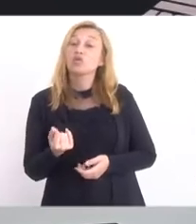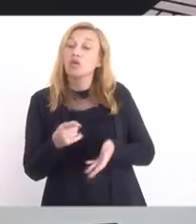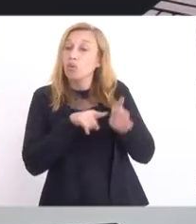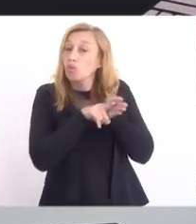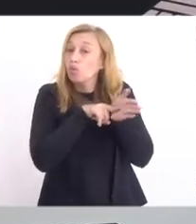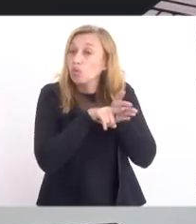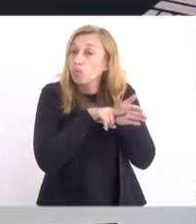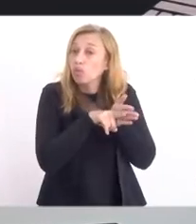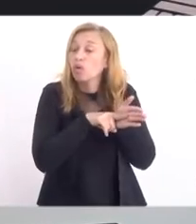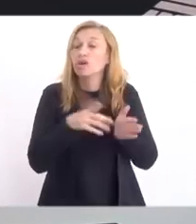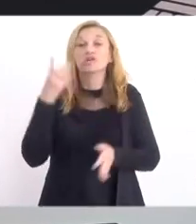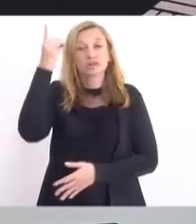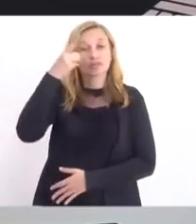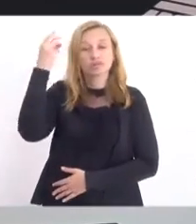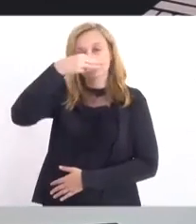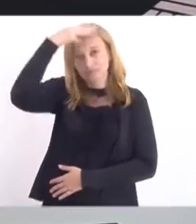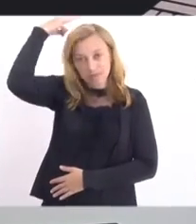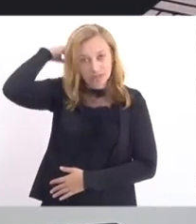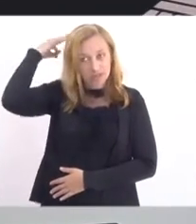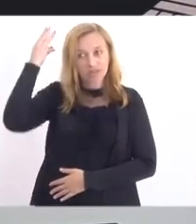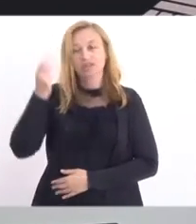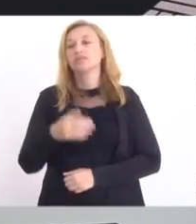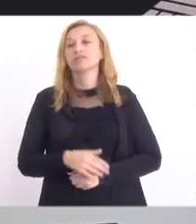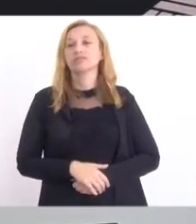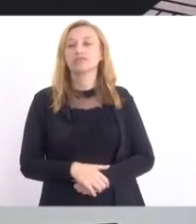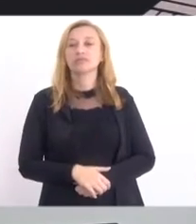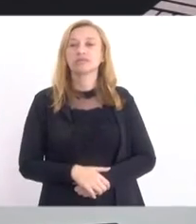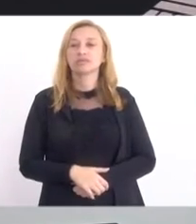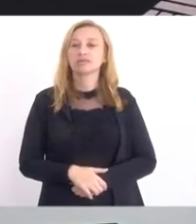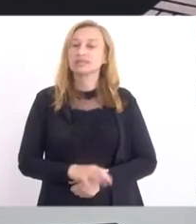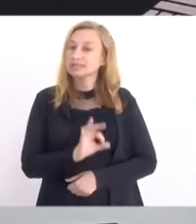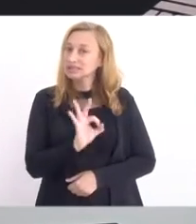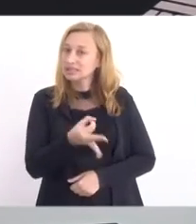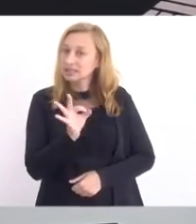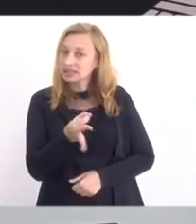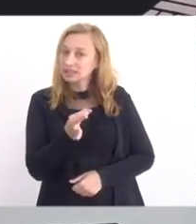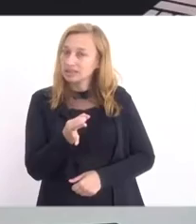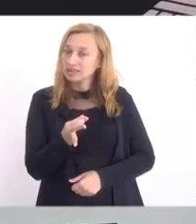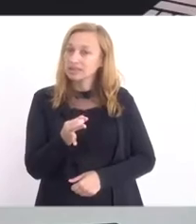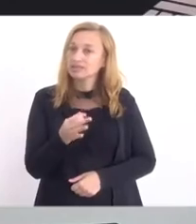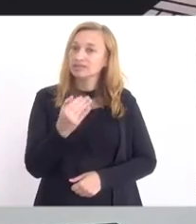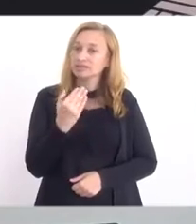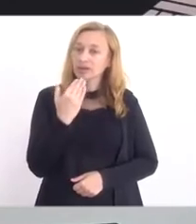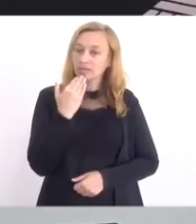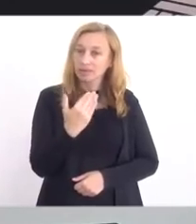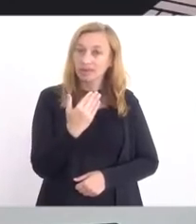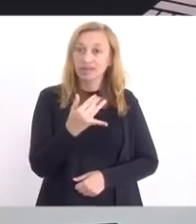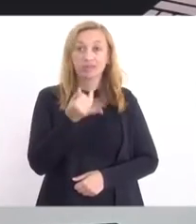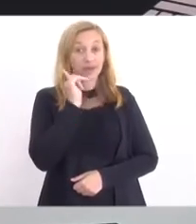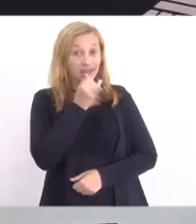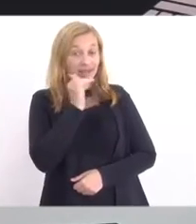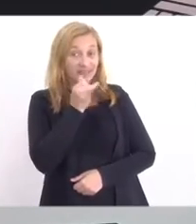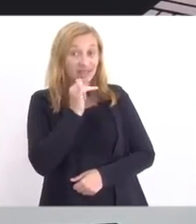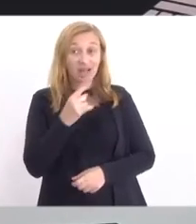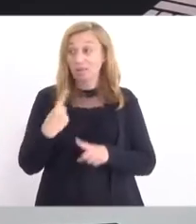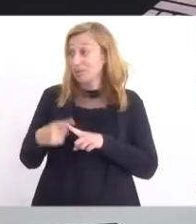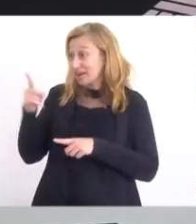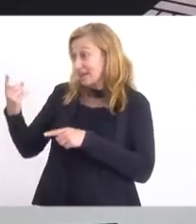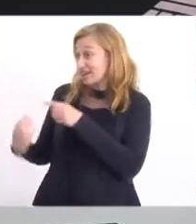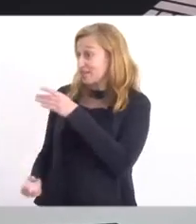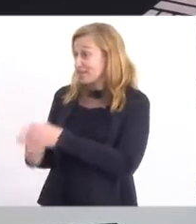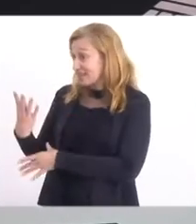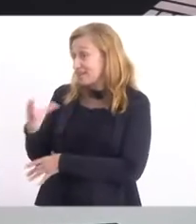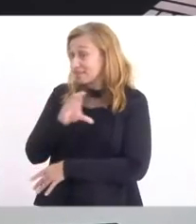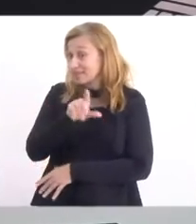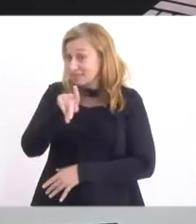que o deputado Março Pacheco seguramente vai designar alguém para relatar, porque ele é autor pela